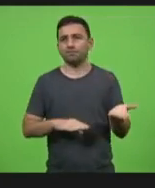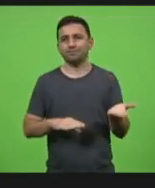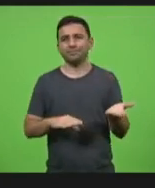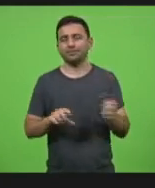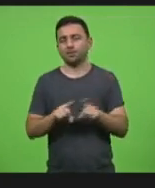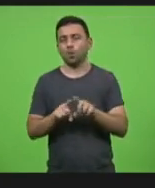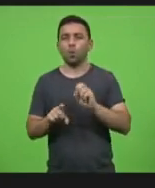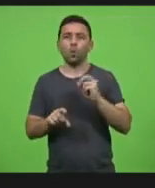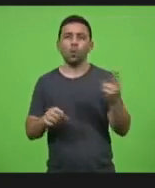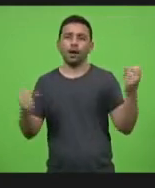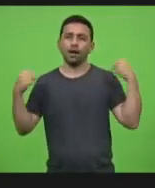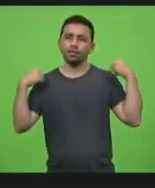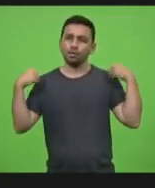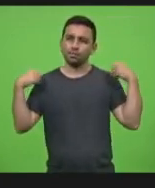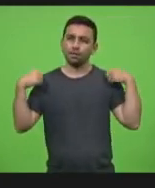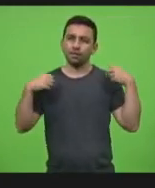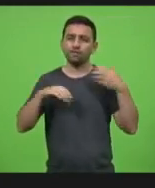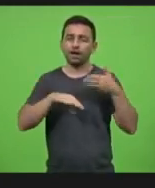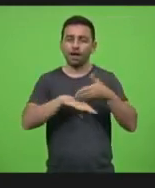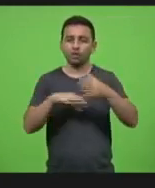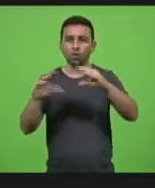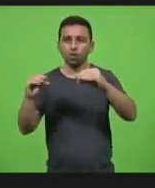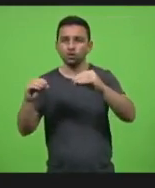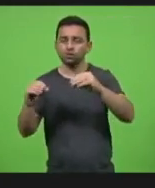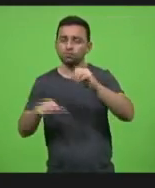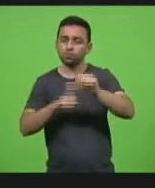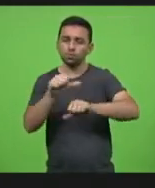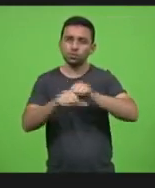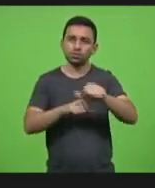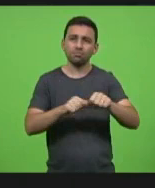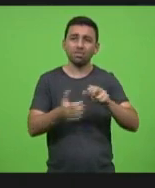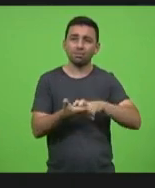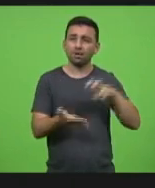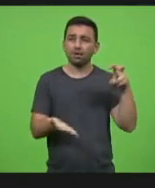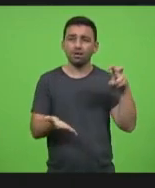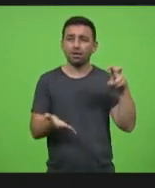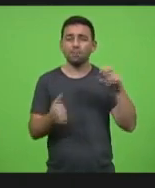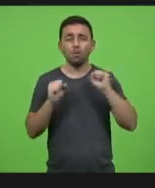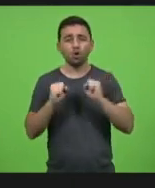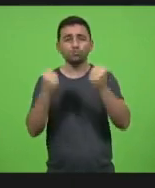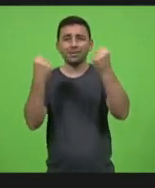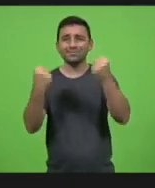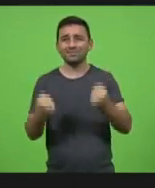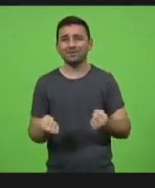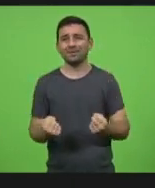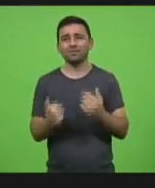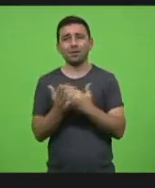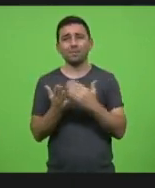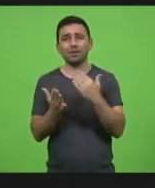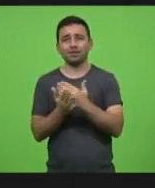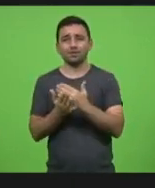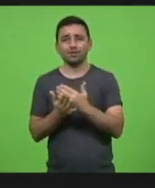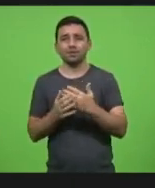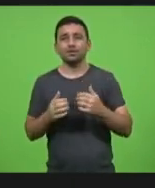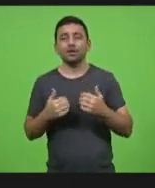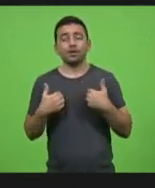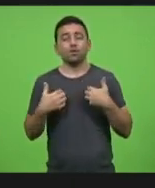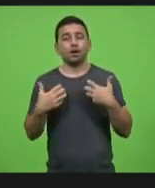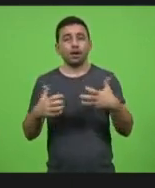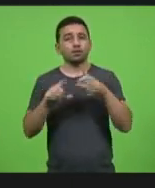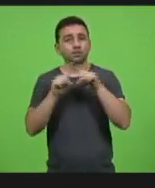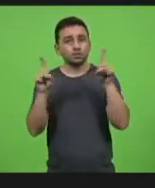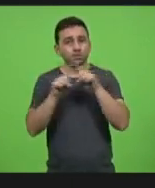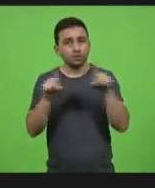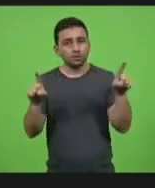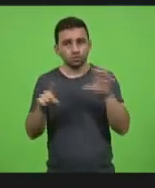8 horas da manhã e aí acaba sobrecarregando aquele horário e eu queria não só criticar os prefeitos queria